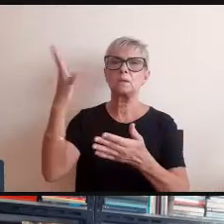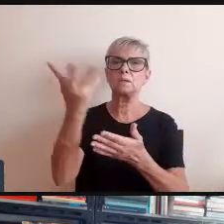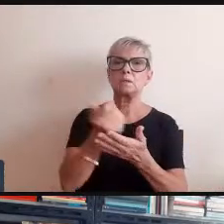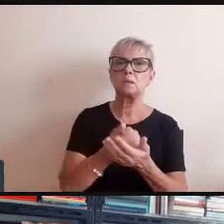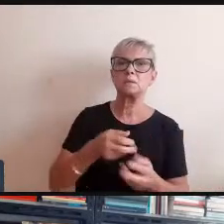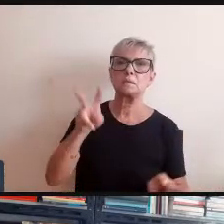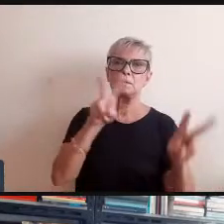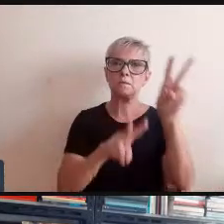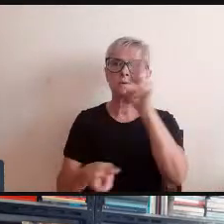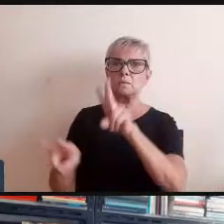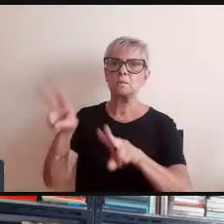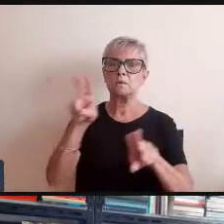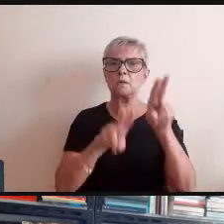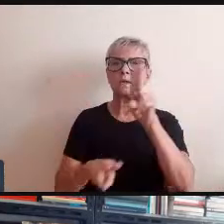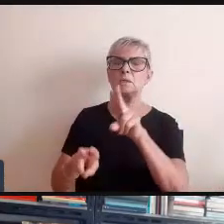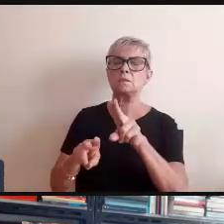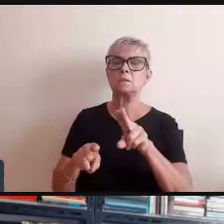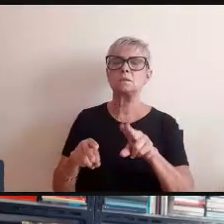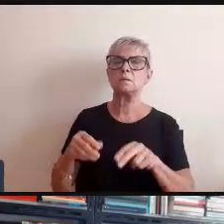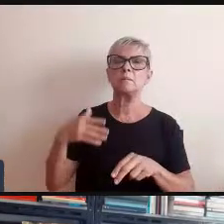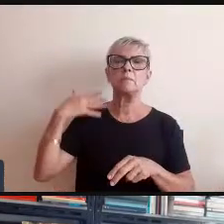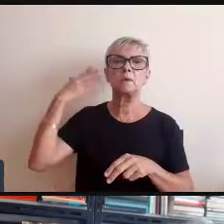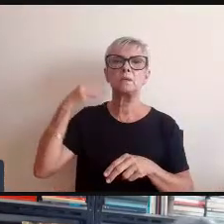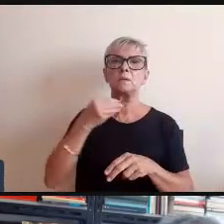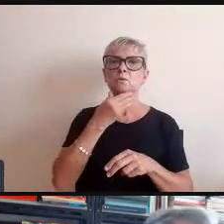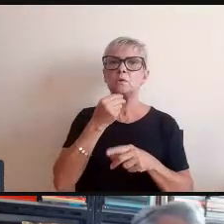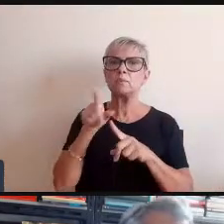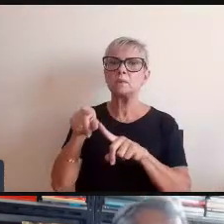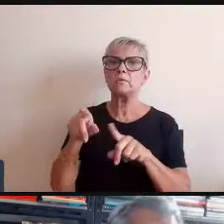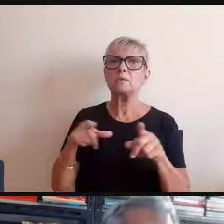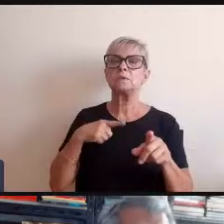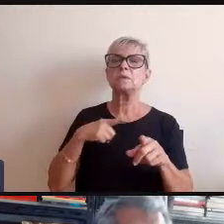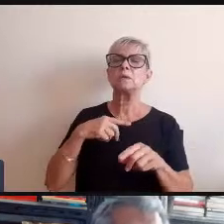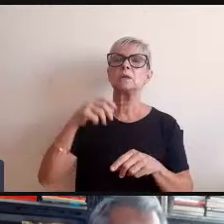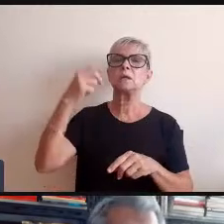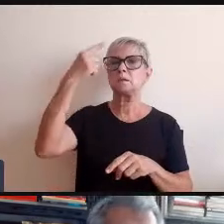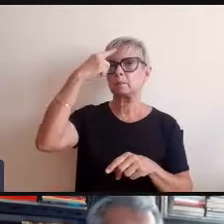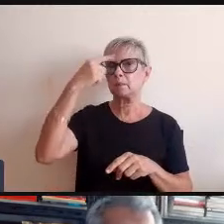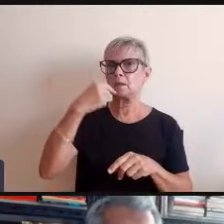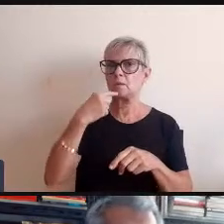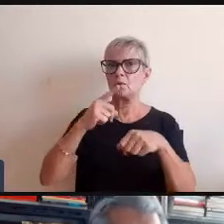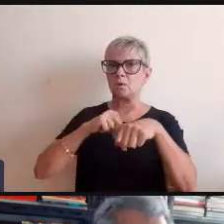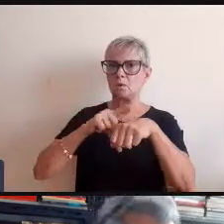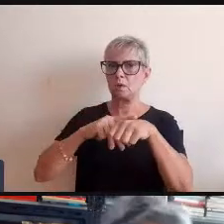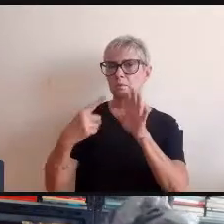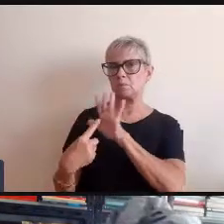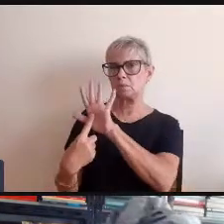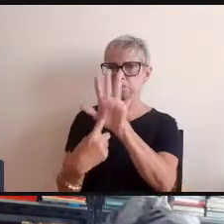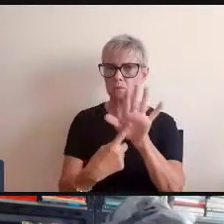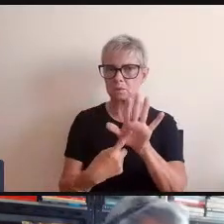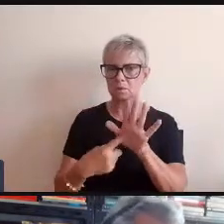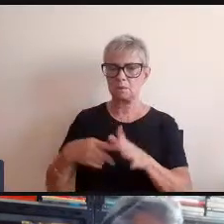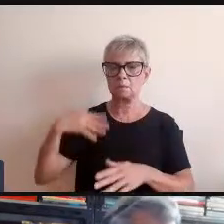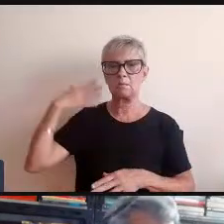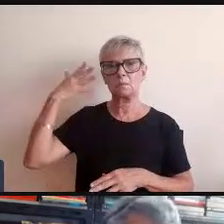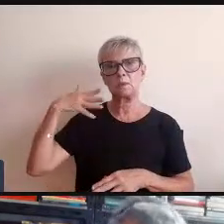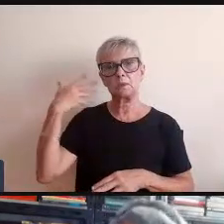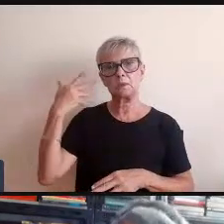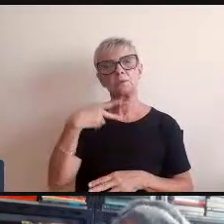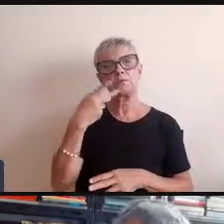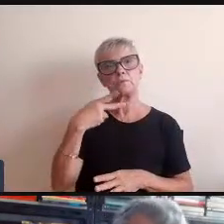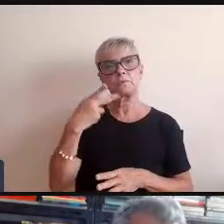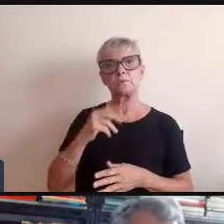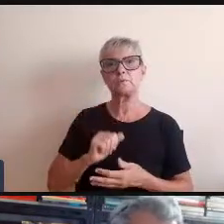Reginaldo lembrando que você vai ter 30 minutos para expor aqui suas